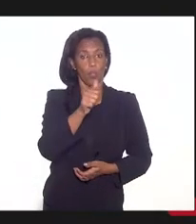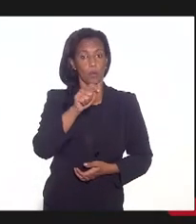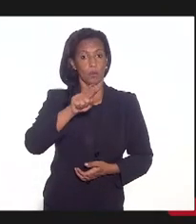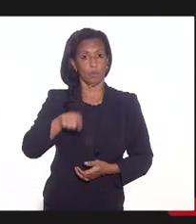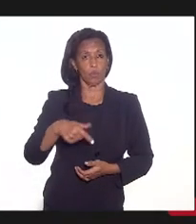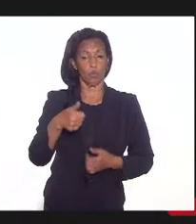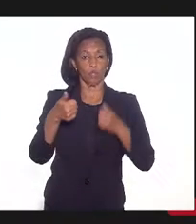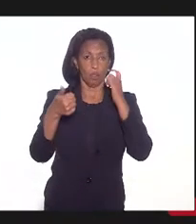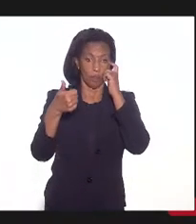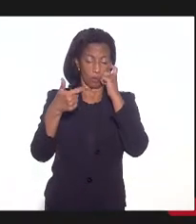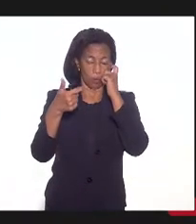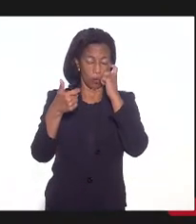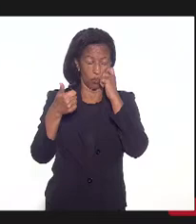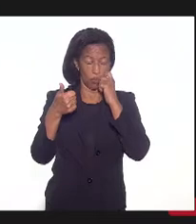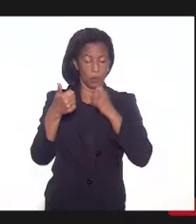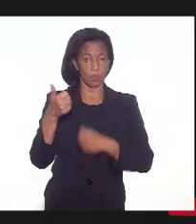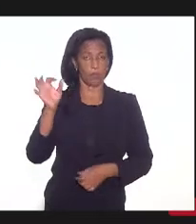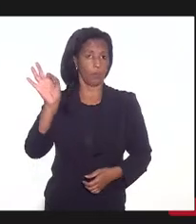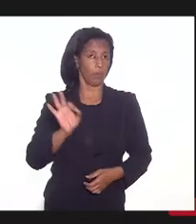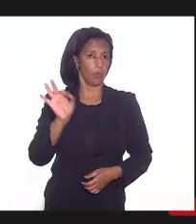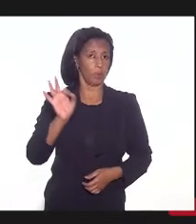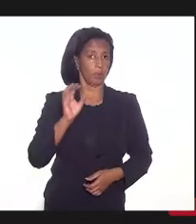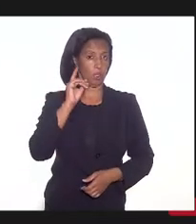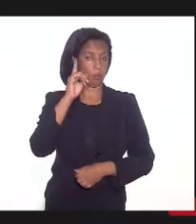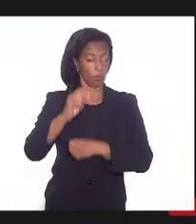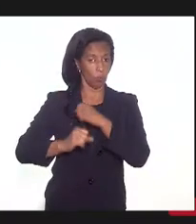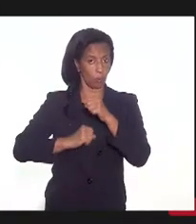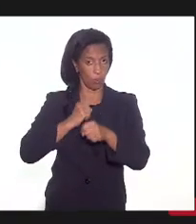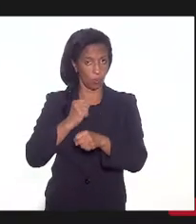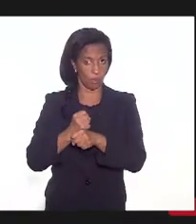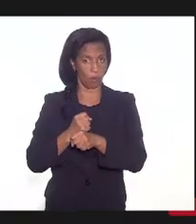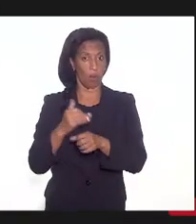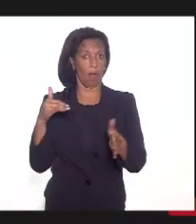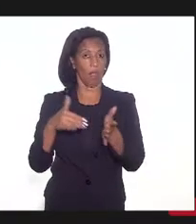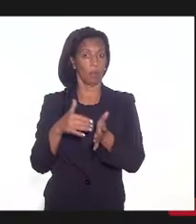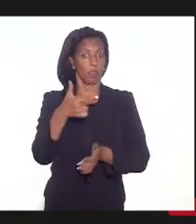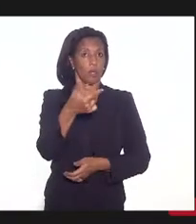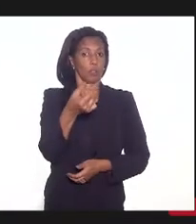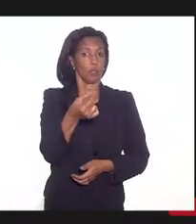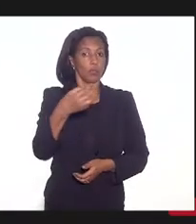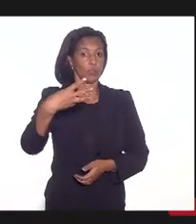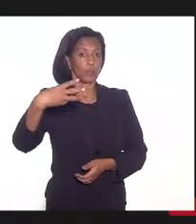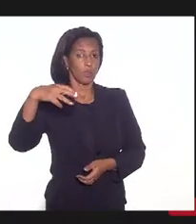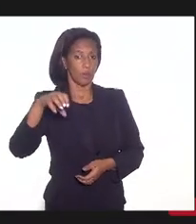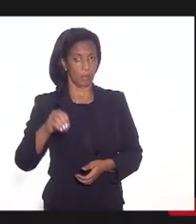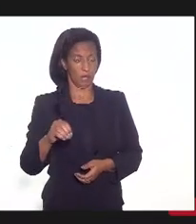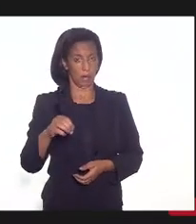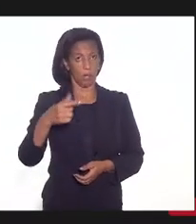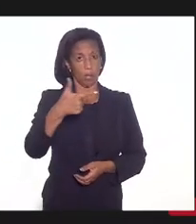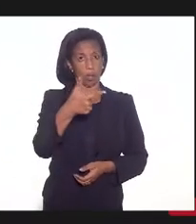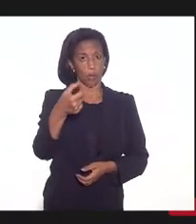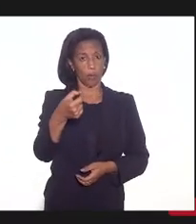% ao ano, até 2030. 2030,